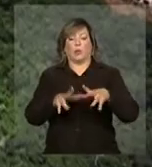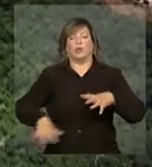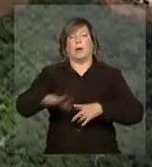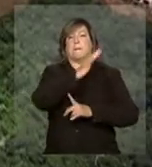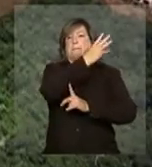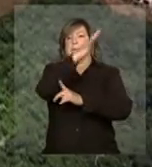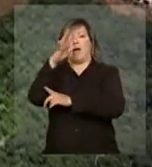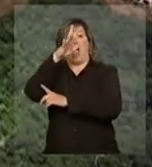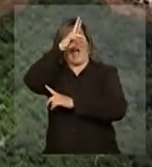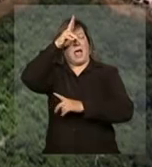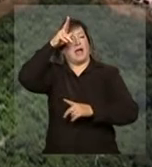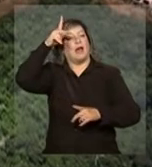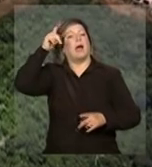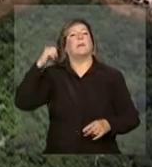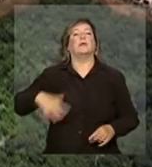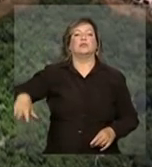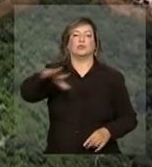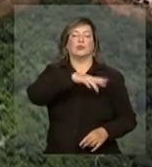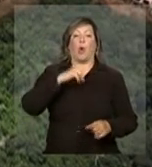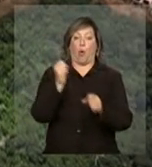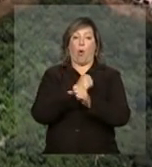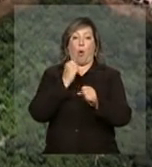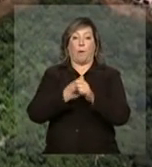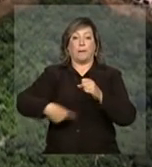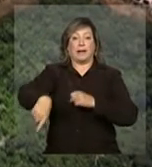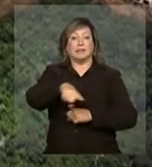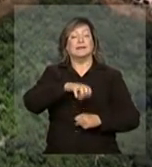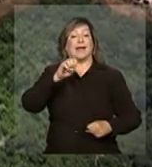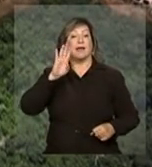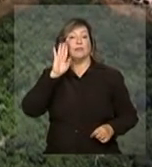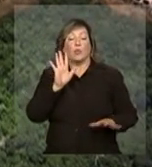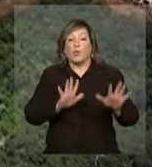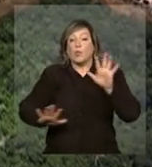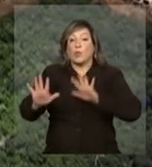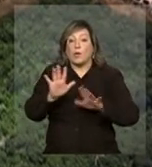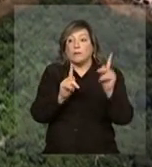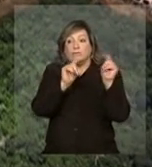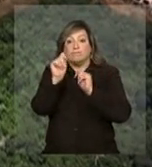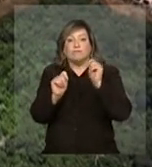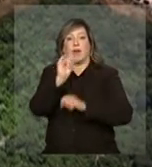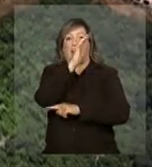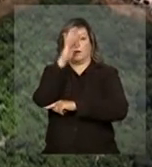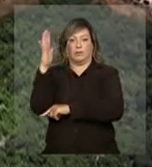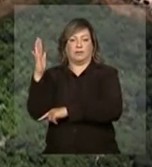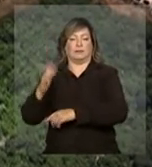amazônica, a construção desses empreendimentos é alvo de cuidados com a natureza.